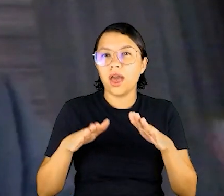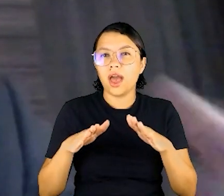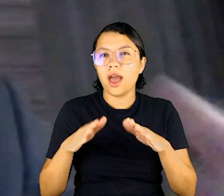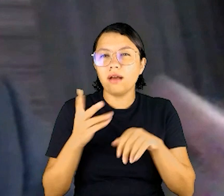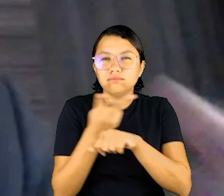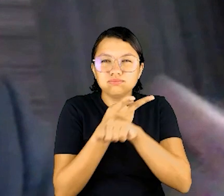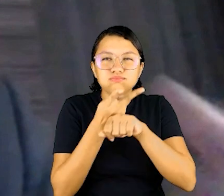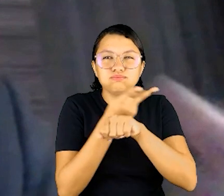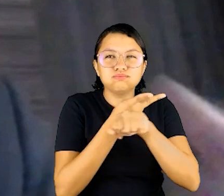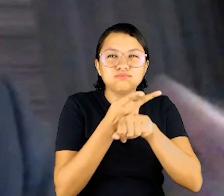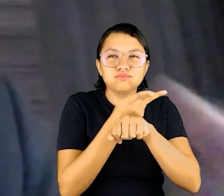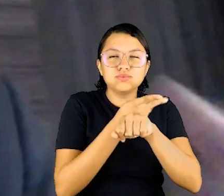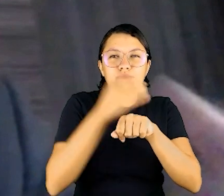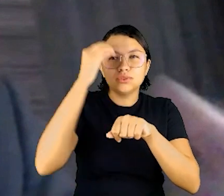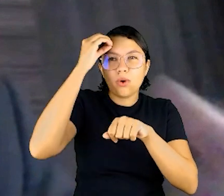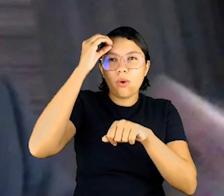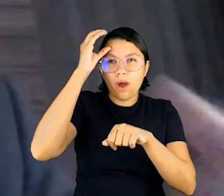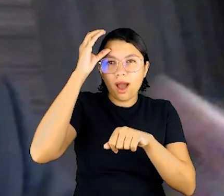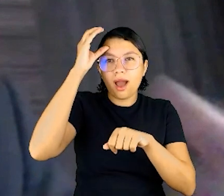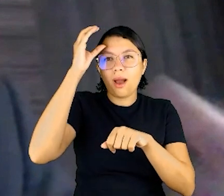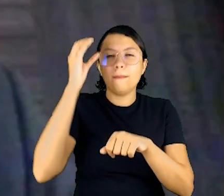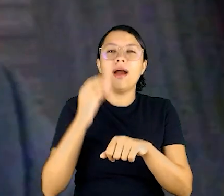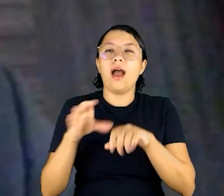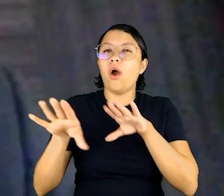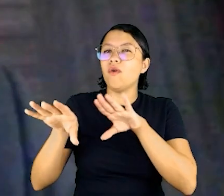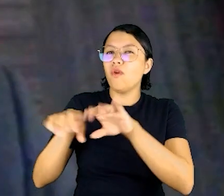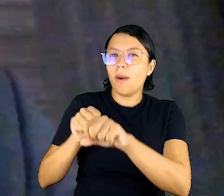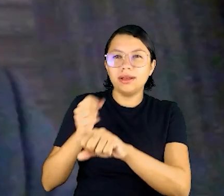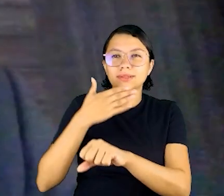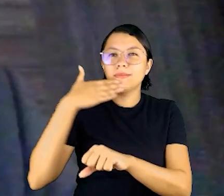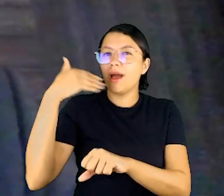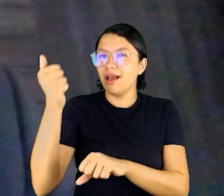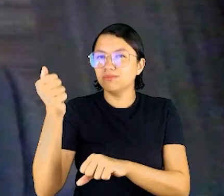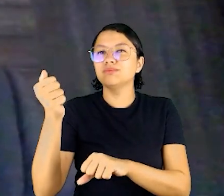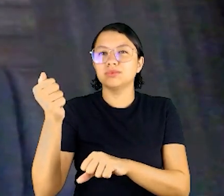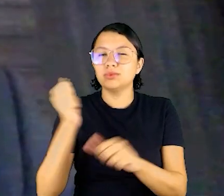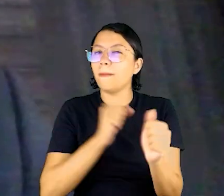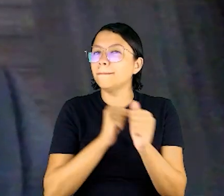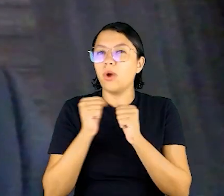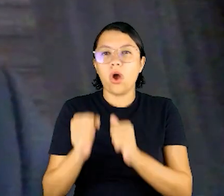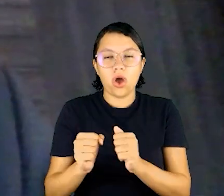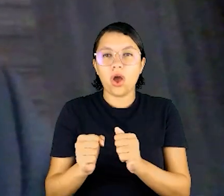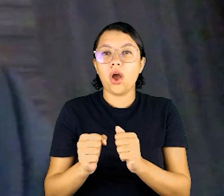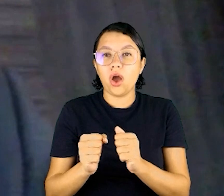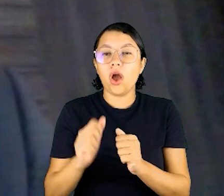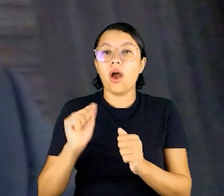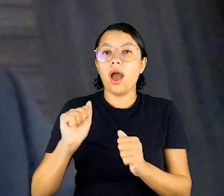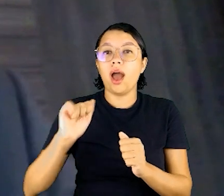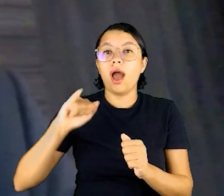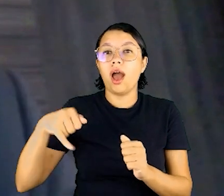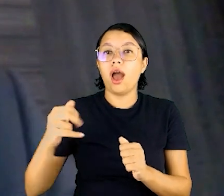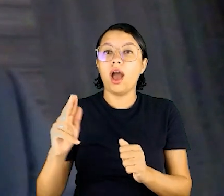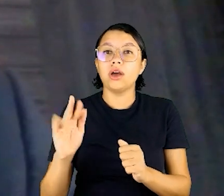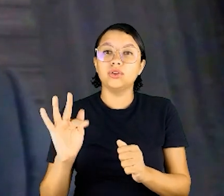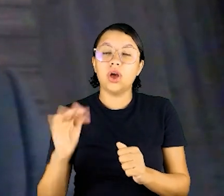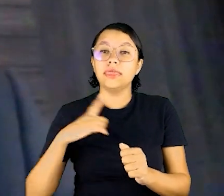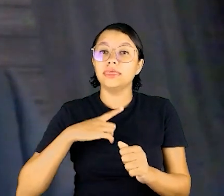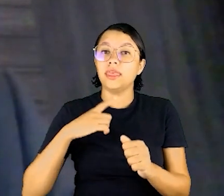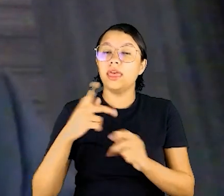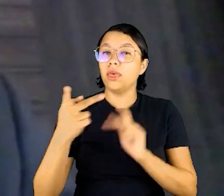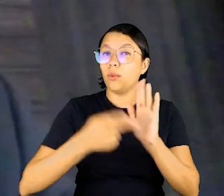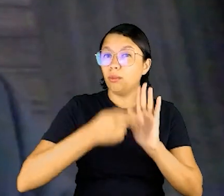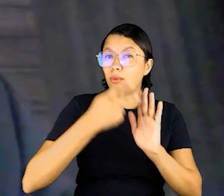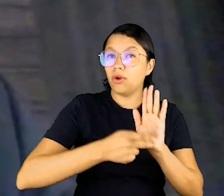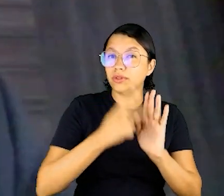esponjas atrás desse conhecimento, da sua formação a melhor possível. A AJUF também tem um projeto